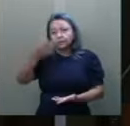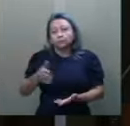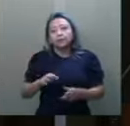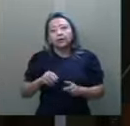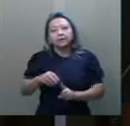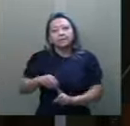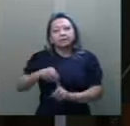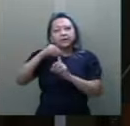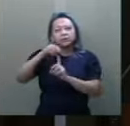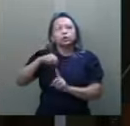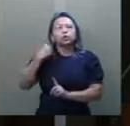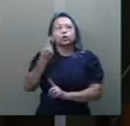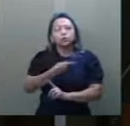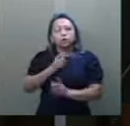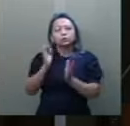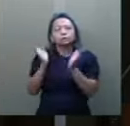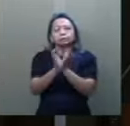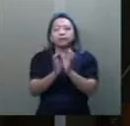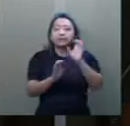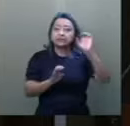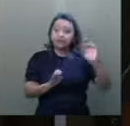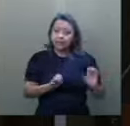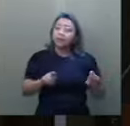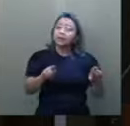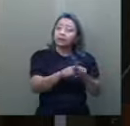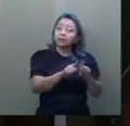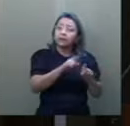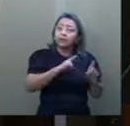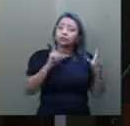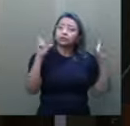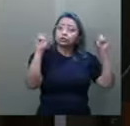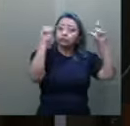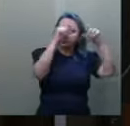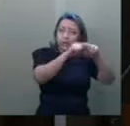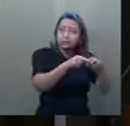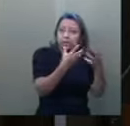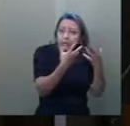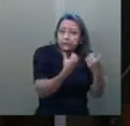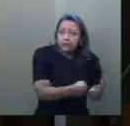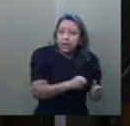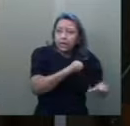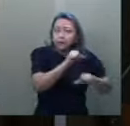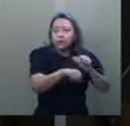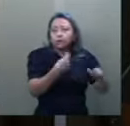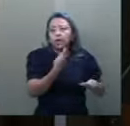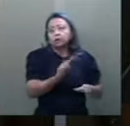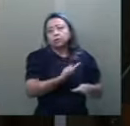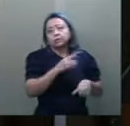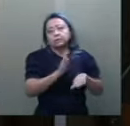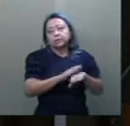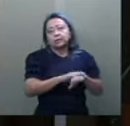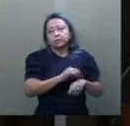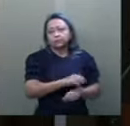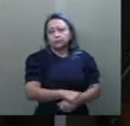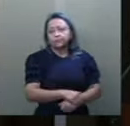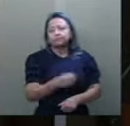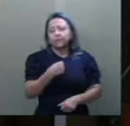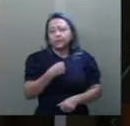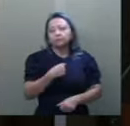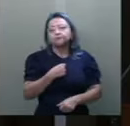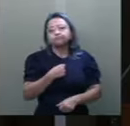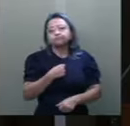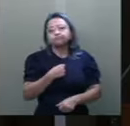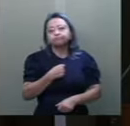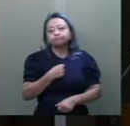Privilégio que nós, da esquerda, também temos dificuldades em admitir e mudar nossas atitudes. Eu me dedico,